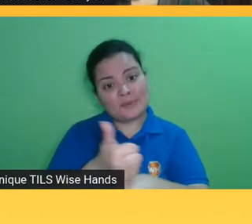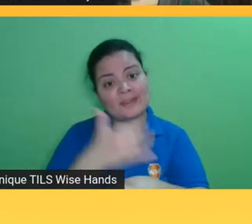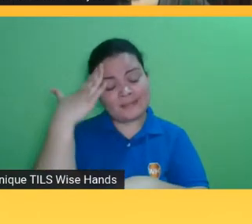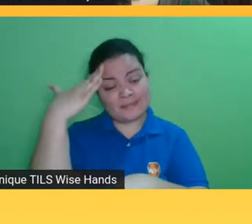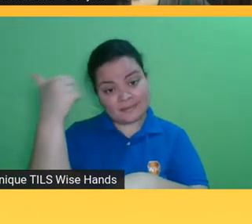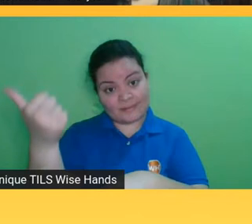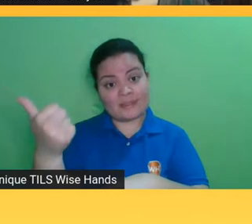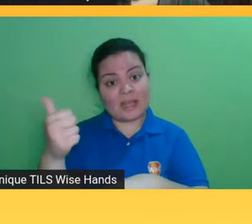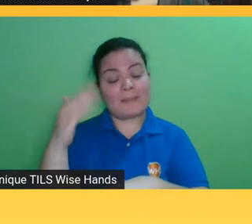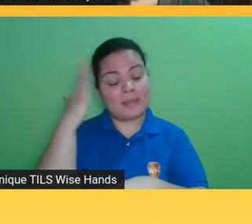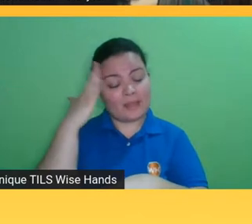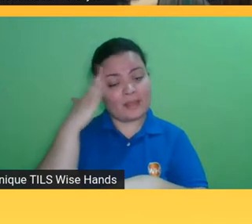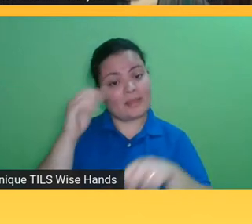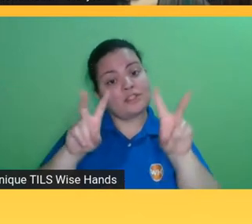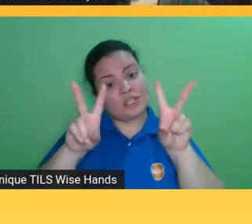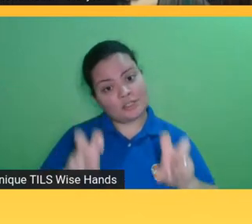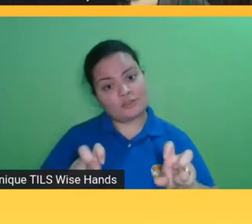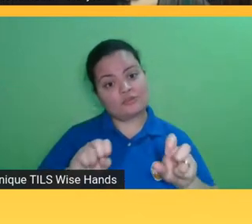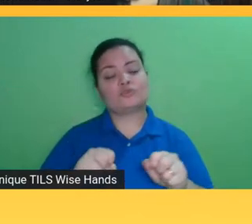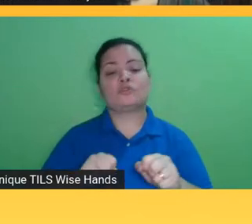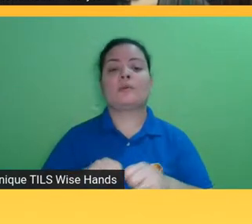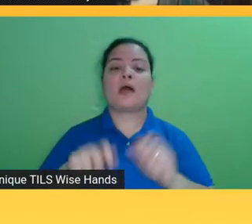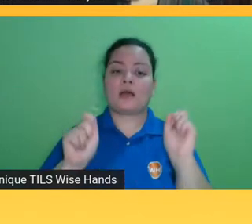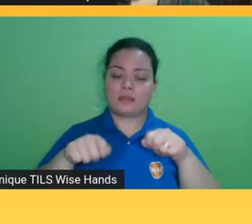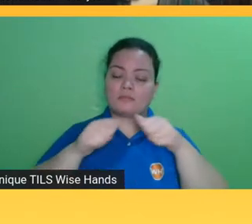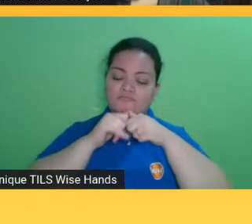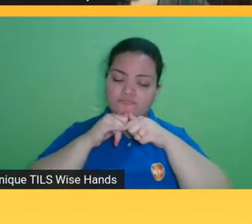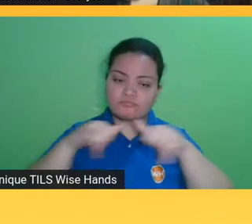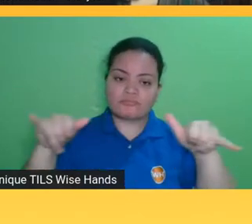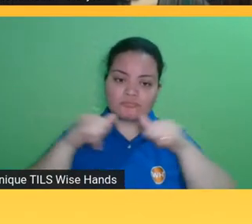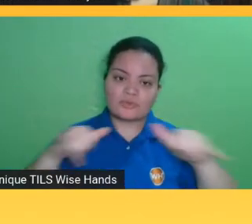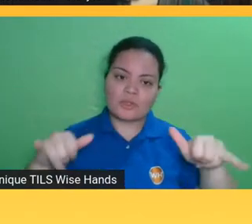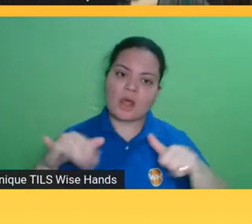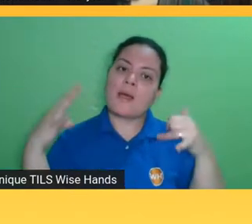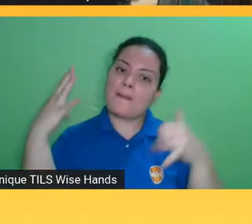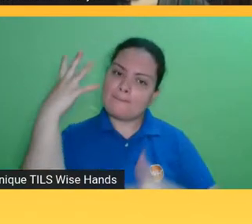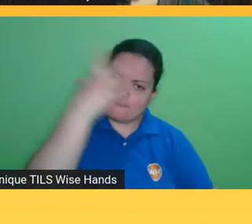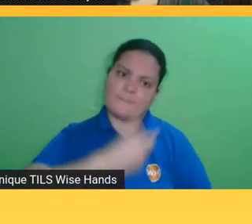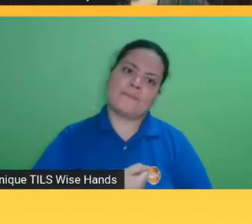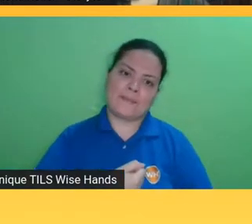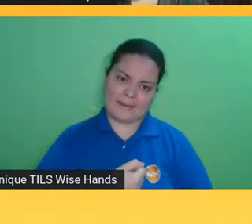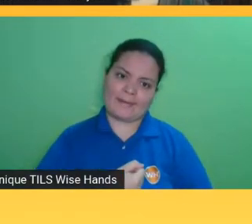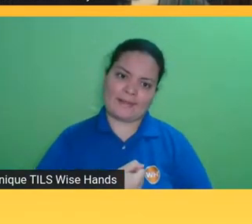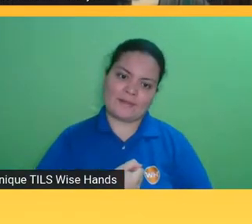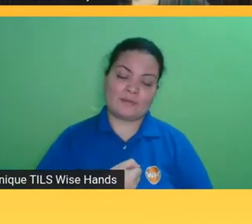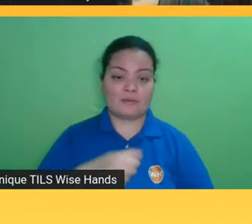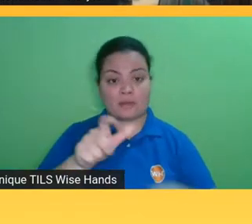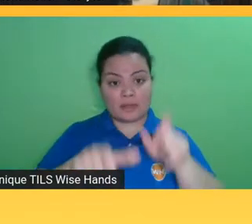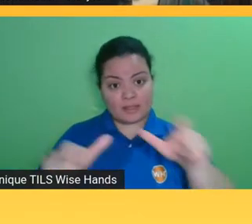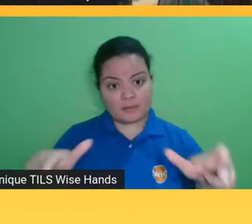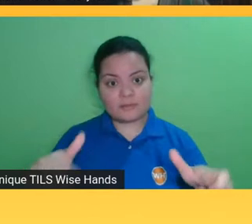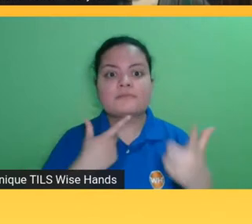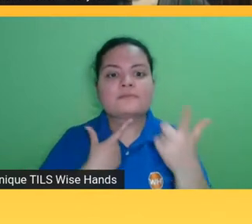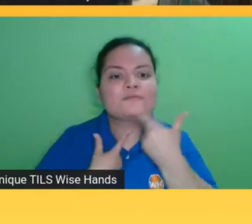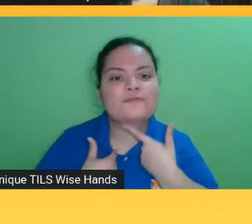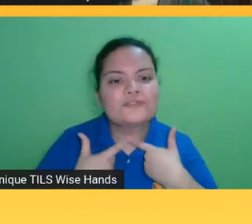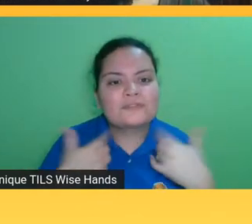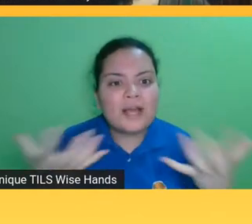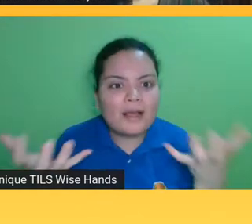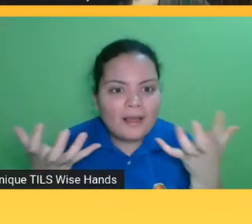funcionem nos dois formatos produzir um objeto bonito que as pessoas queiram ter mas que também